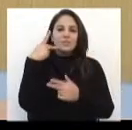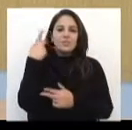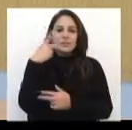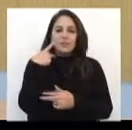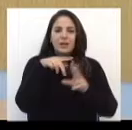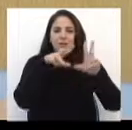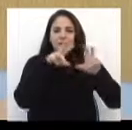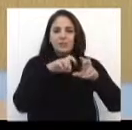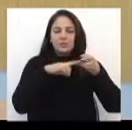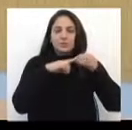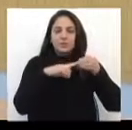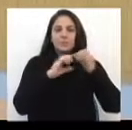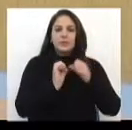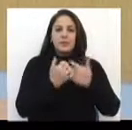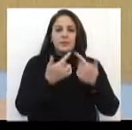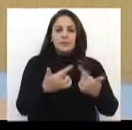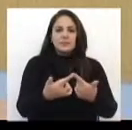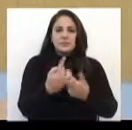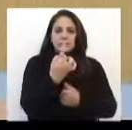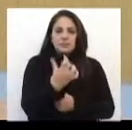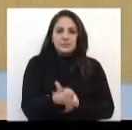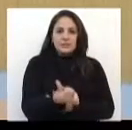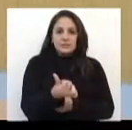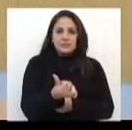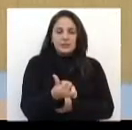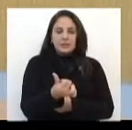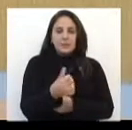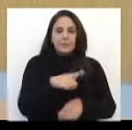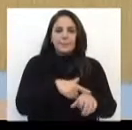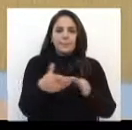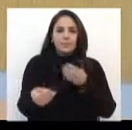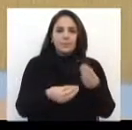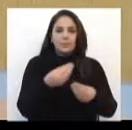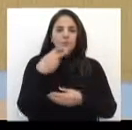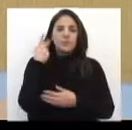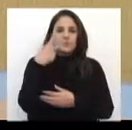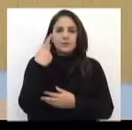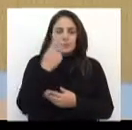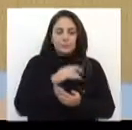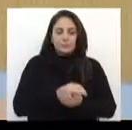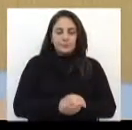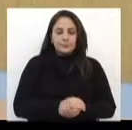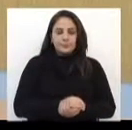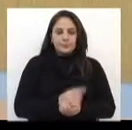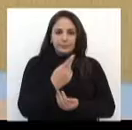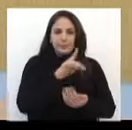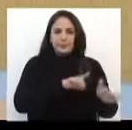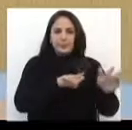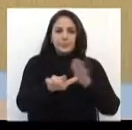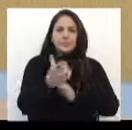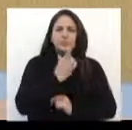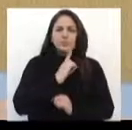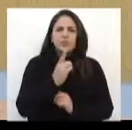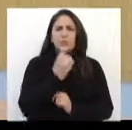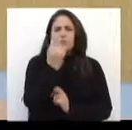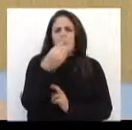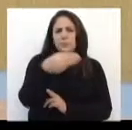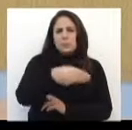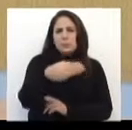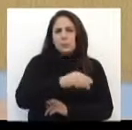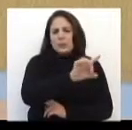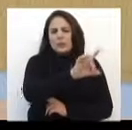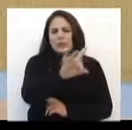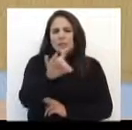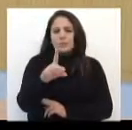sobre as principais ações da 16ª Legislatura. Nesta semana, eles tiveram cerca de um minuto para